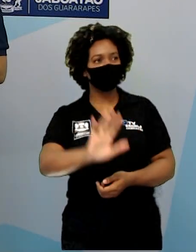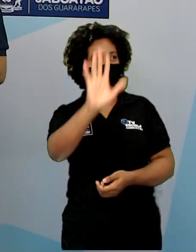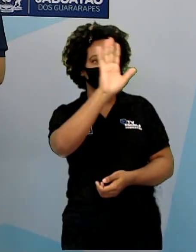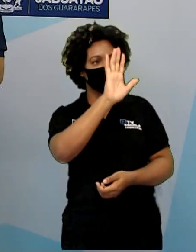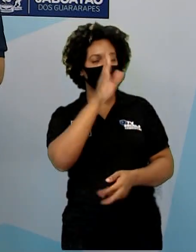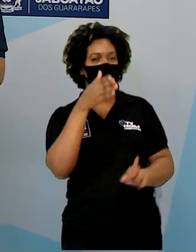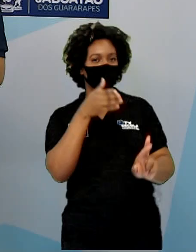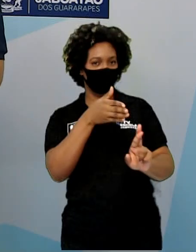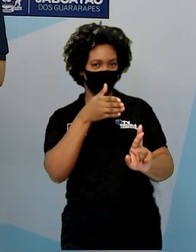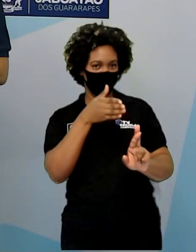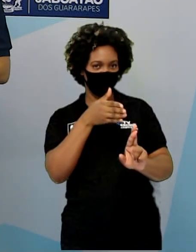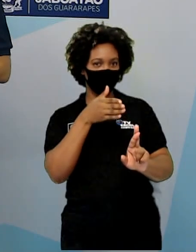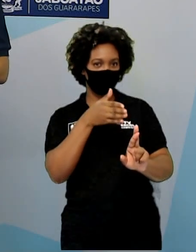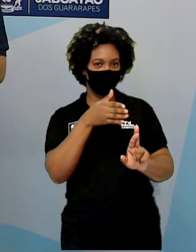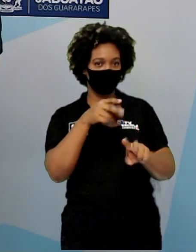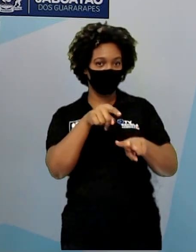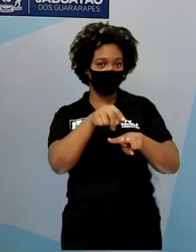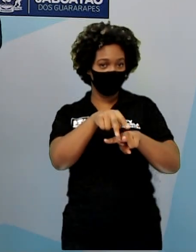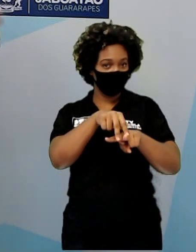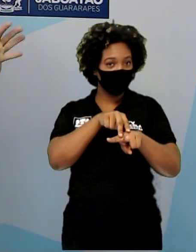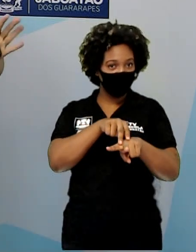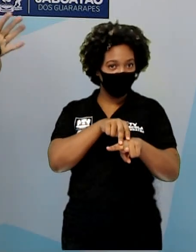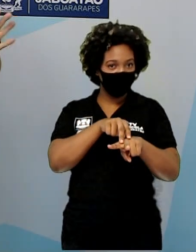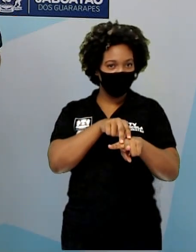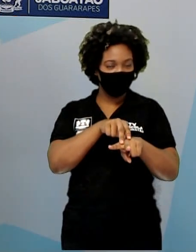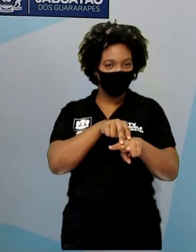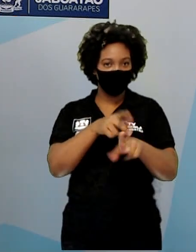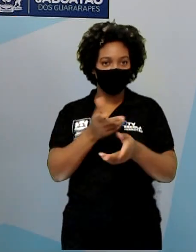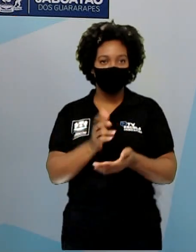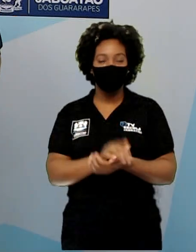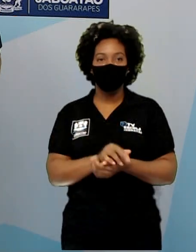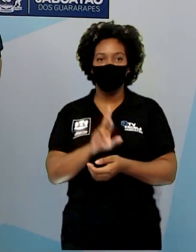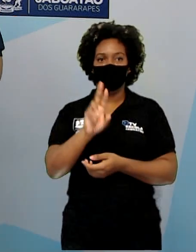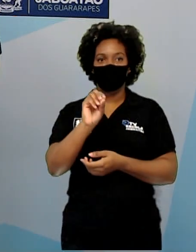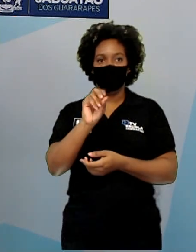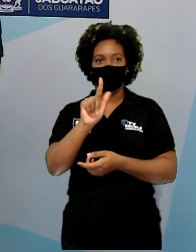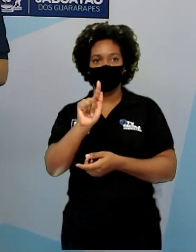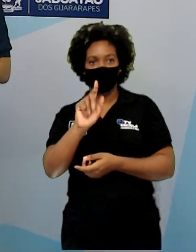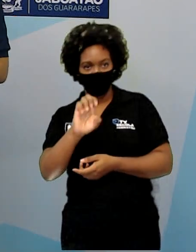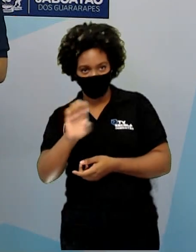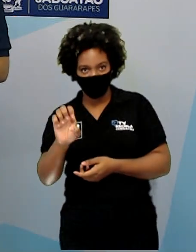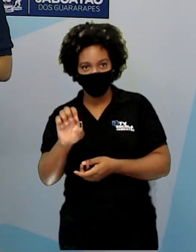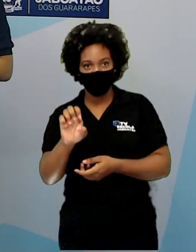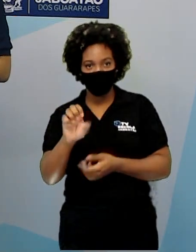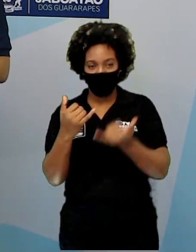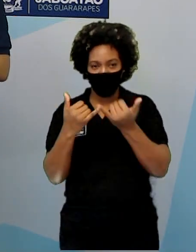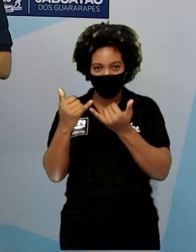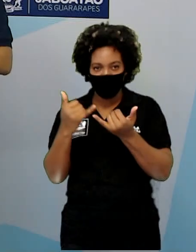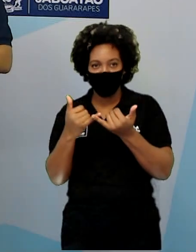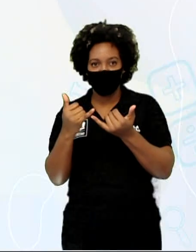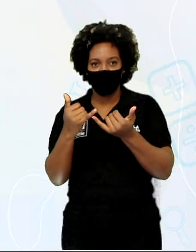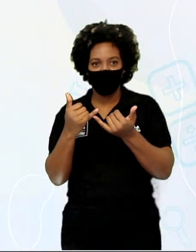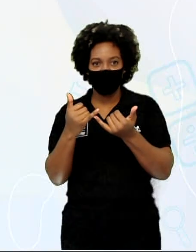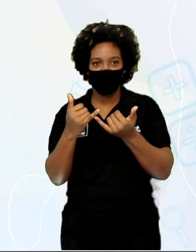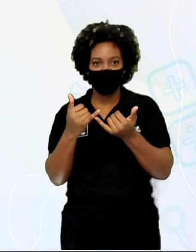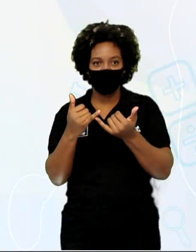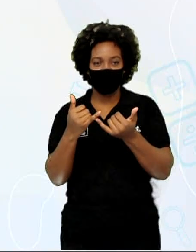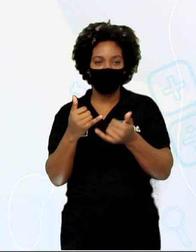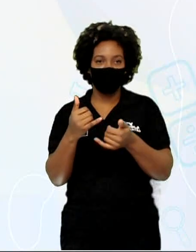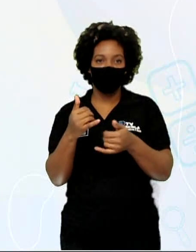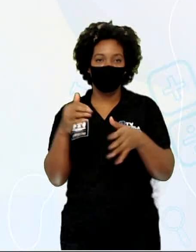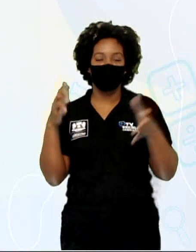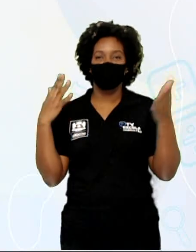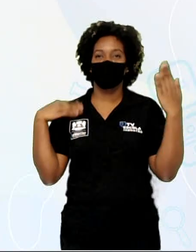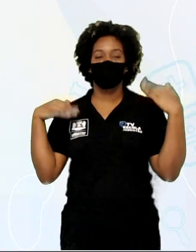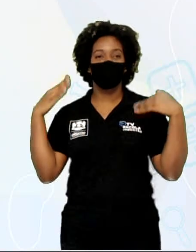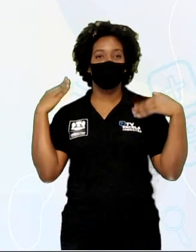havaianas do Roger, ou seja, não são qualquer uma, né? É do Roger. Dê férias para os seus pés. Olha o